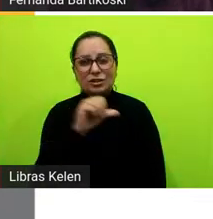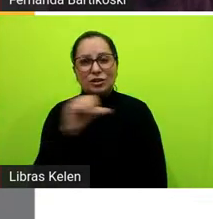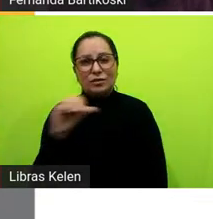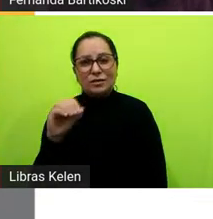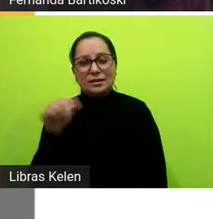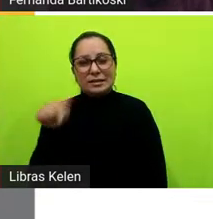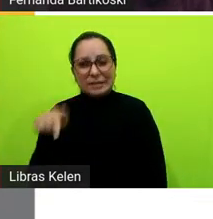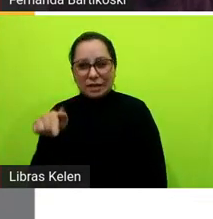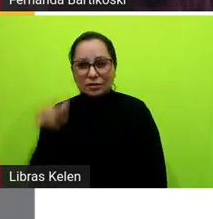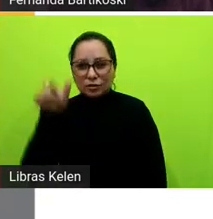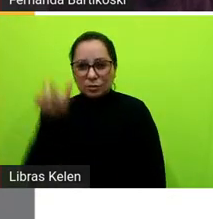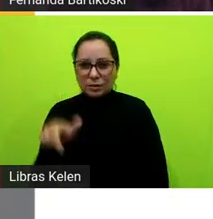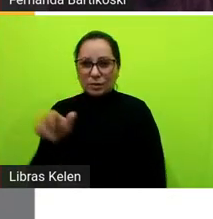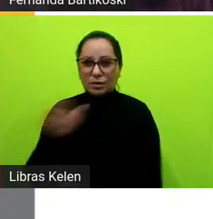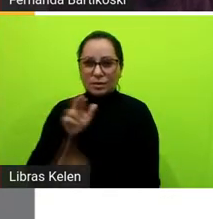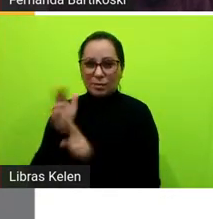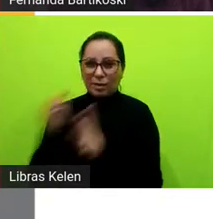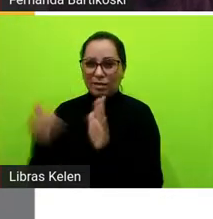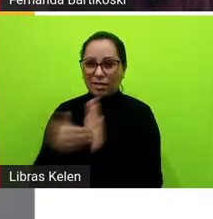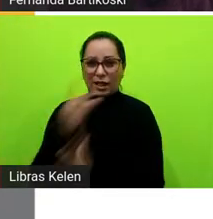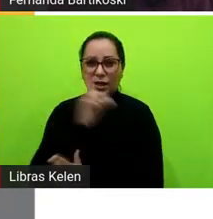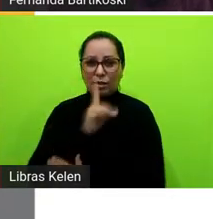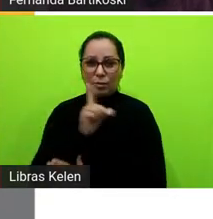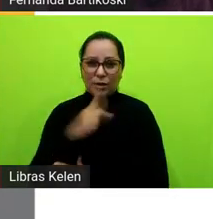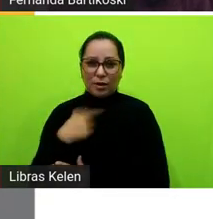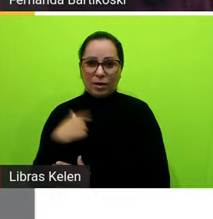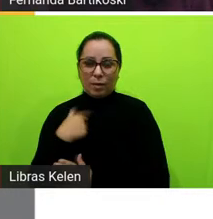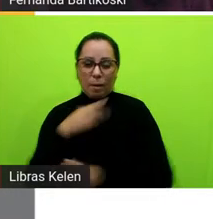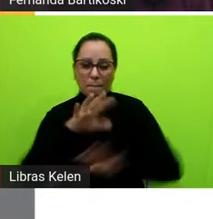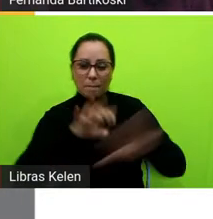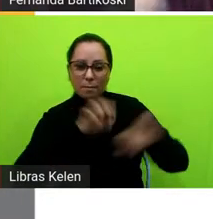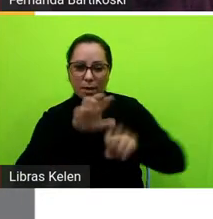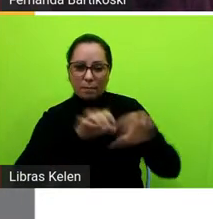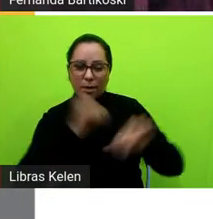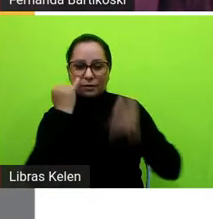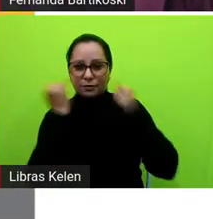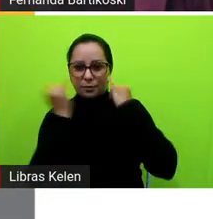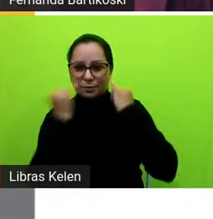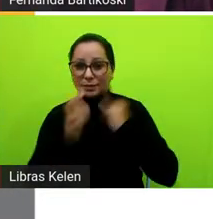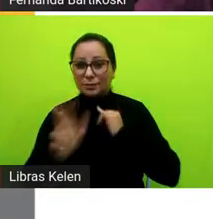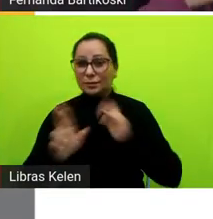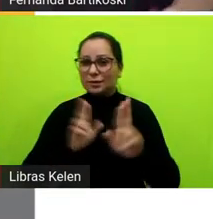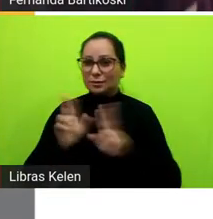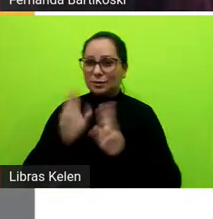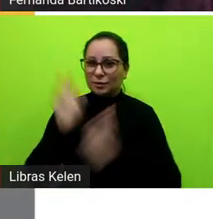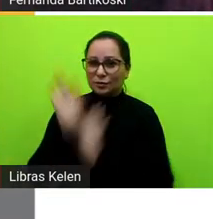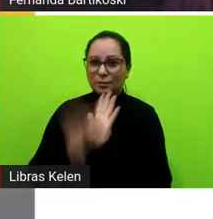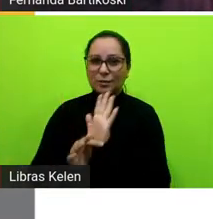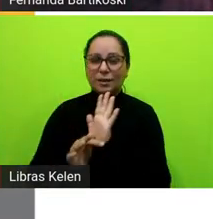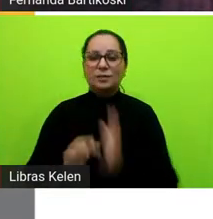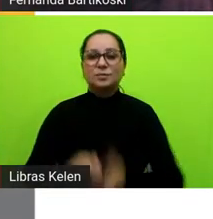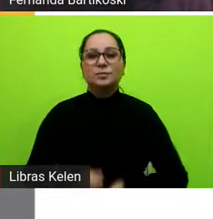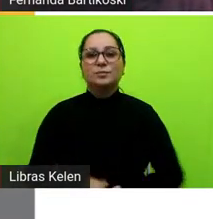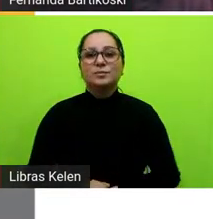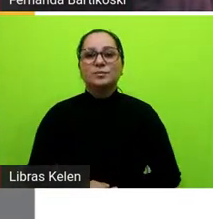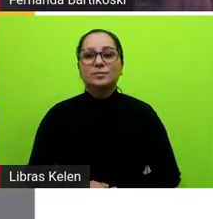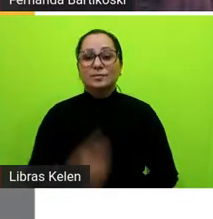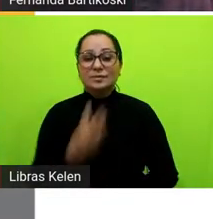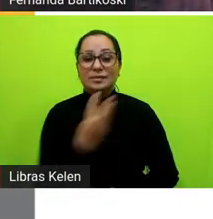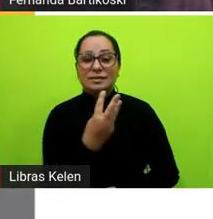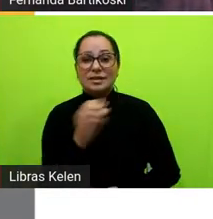respondentes até domingo, quando eu fiz a última extração tinham respondido ao nosso formulário, 320